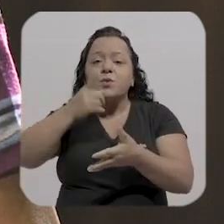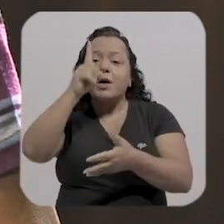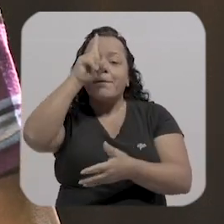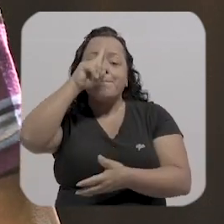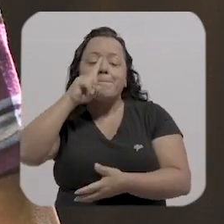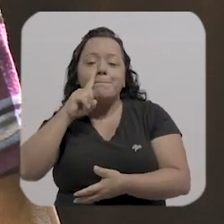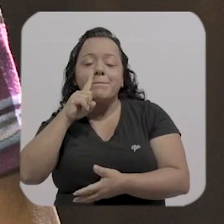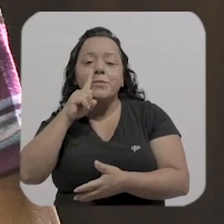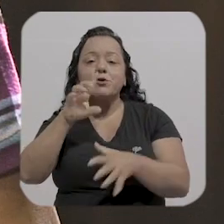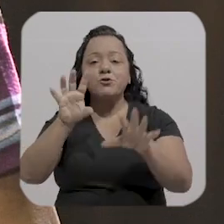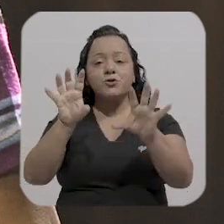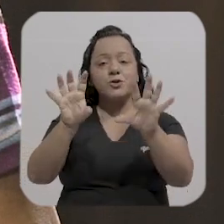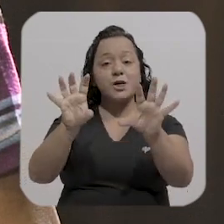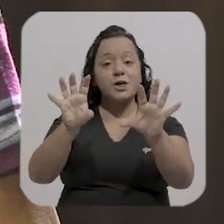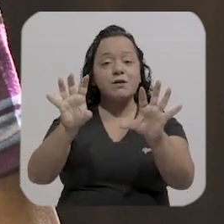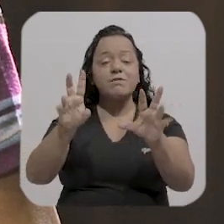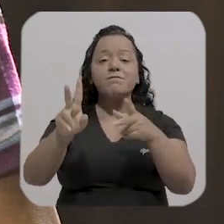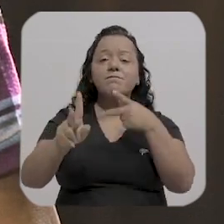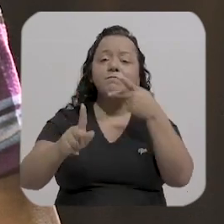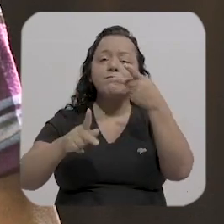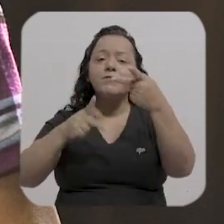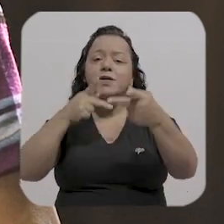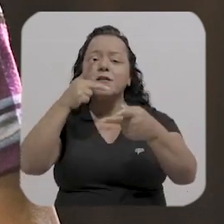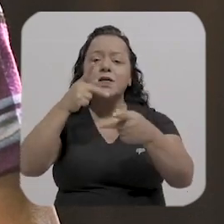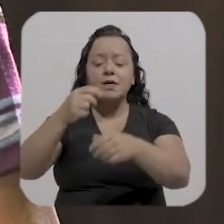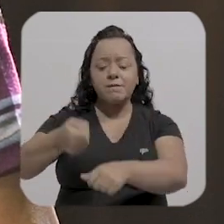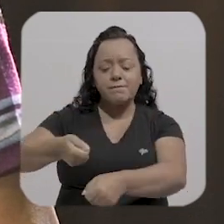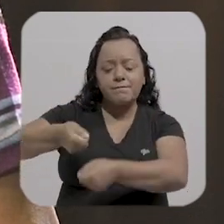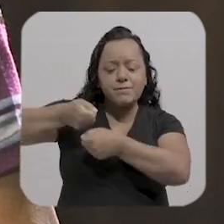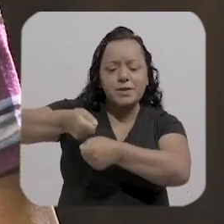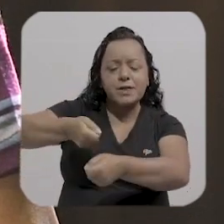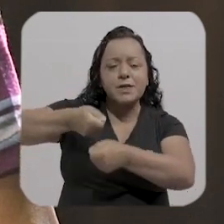cipó tem uma voz que nunca te deixa só